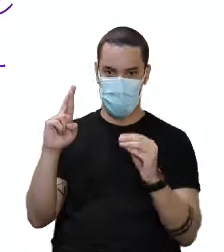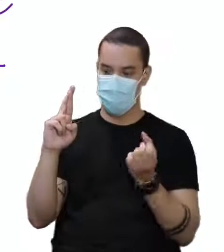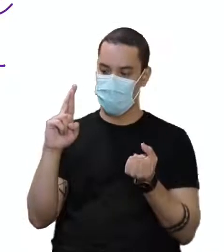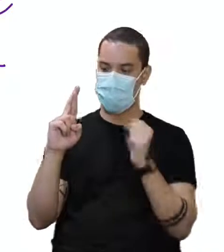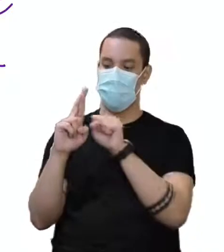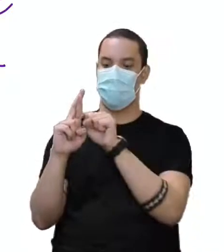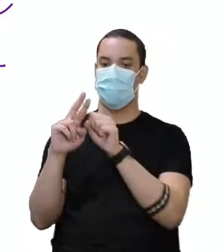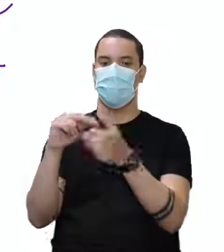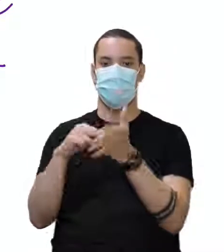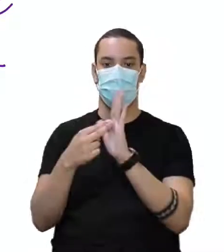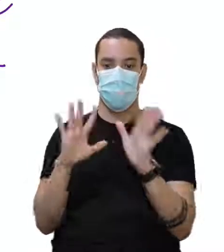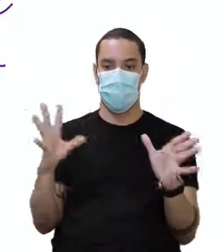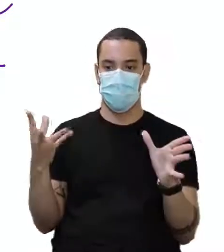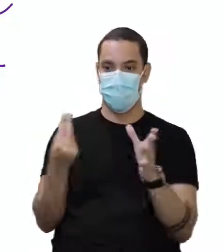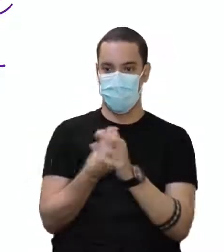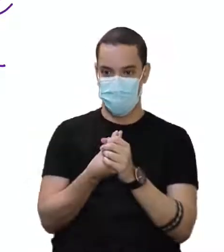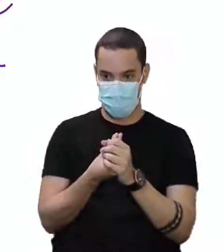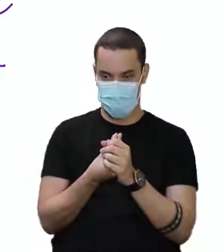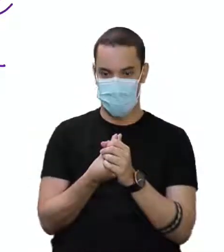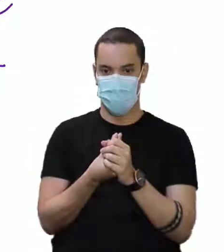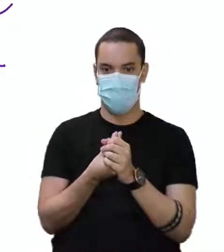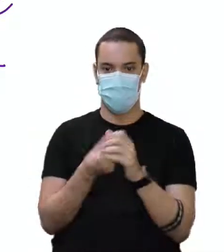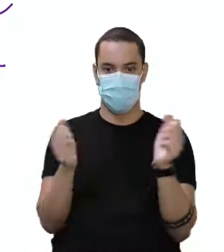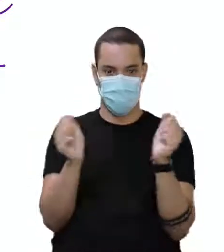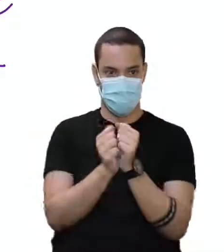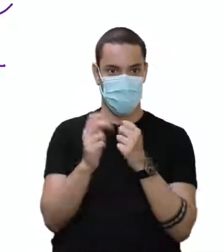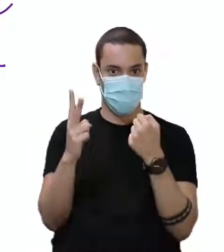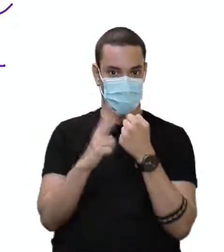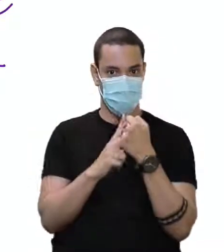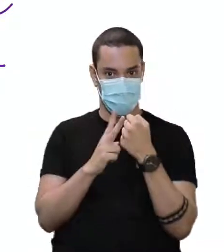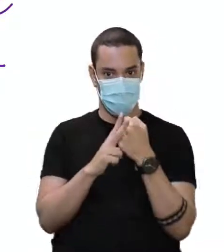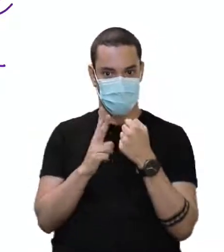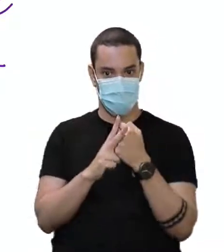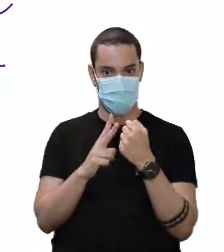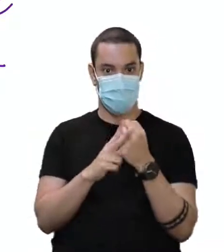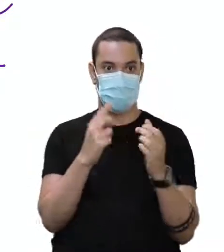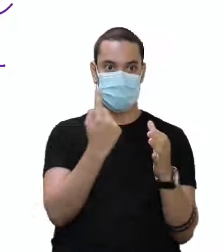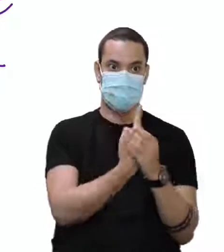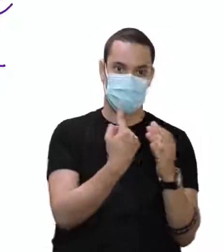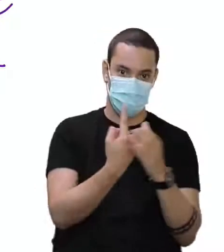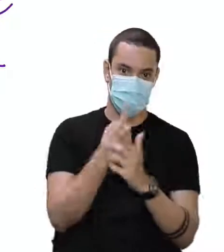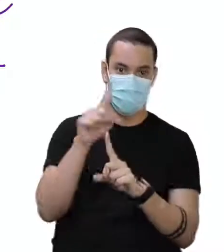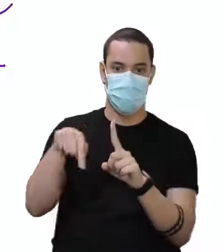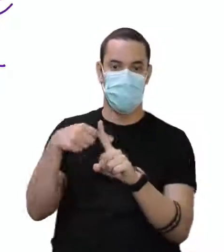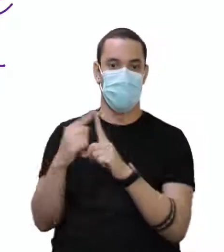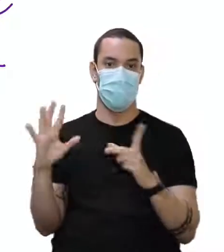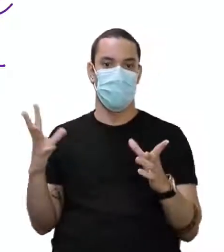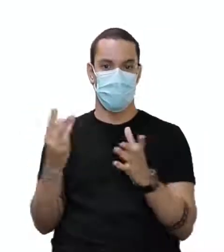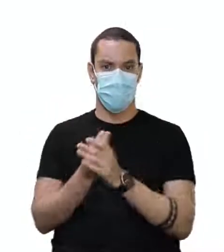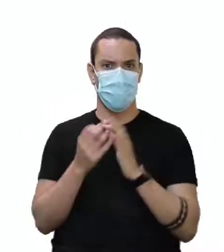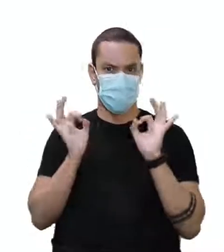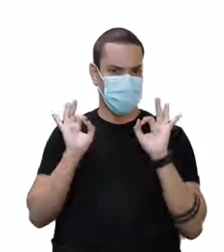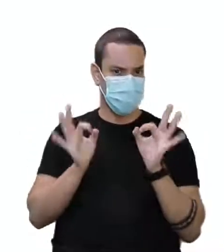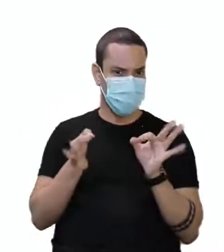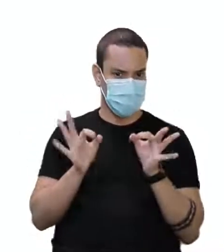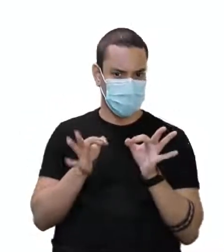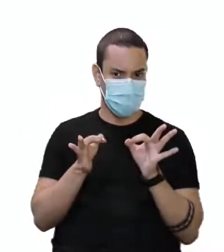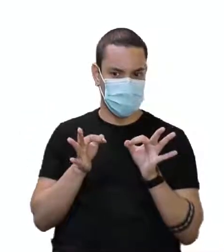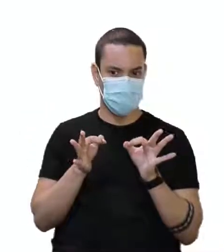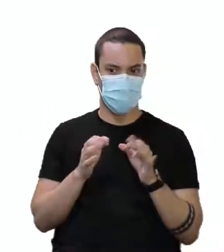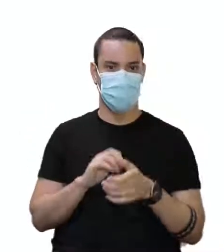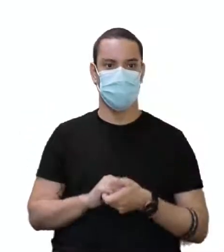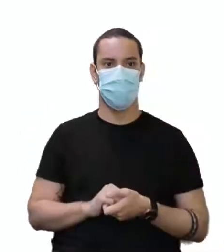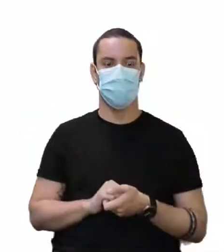sisters, plural, verbo were, brother, singular, verbo was. Alright? Então,